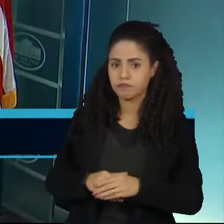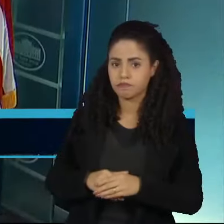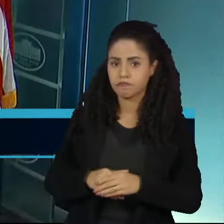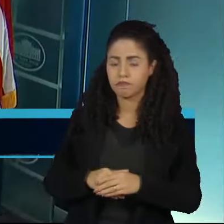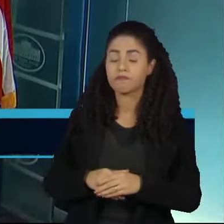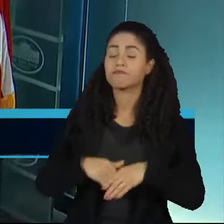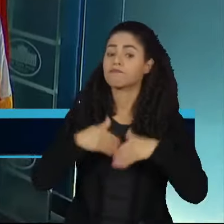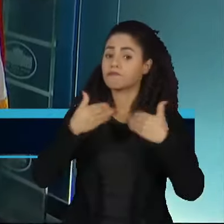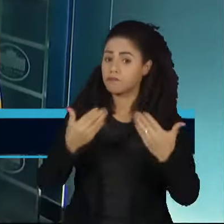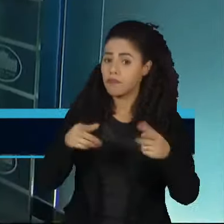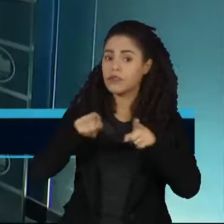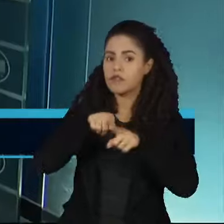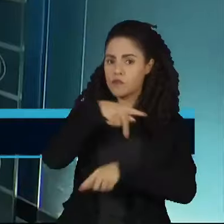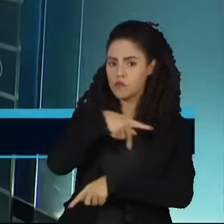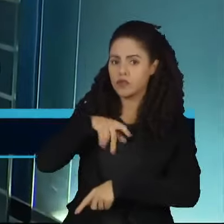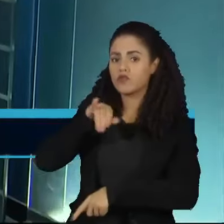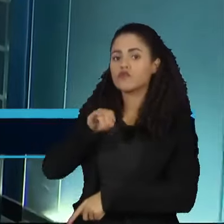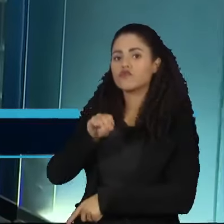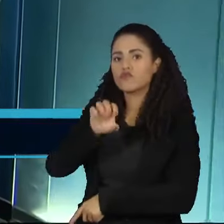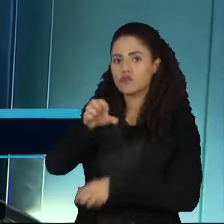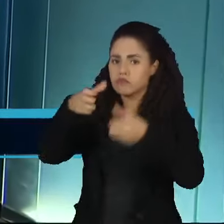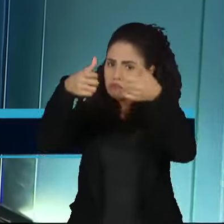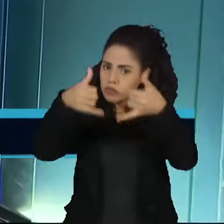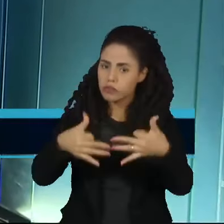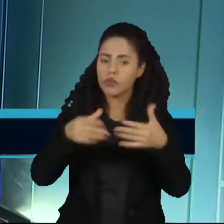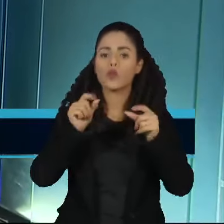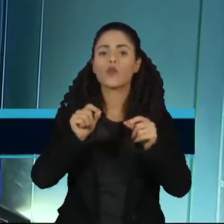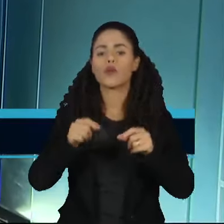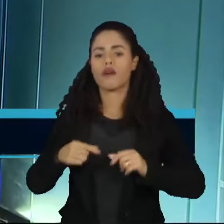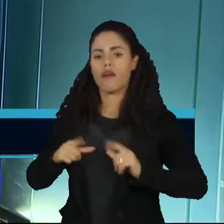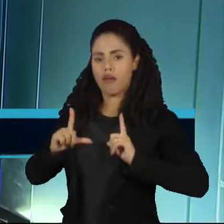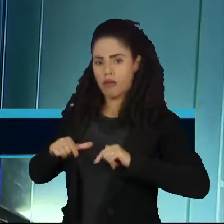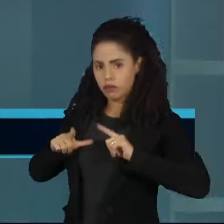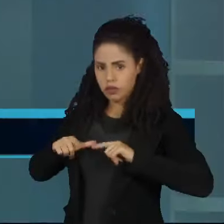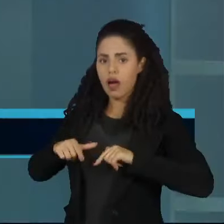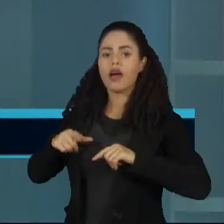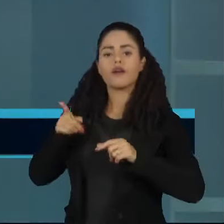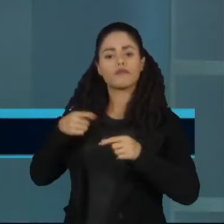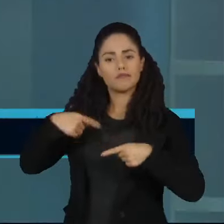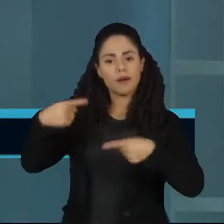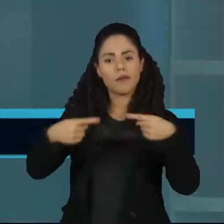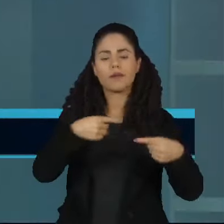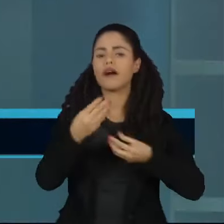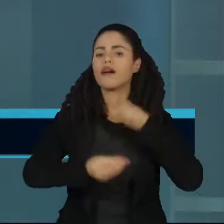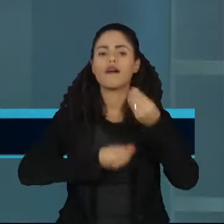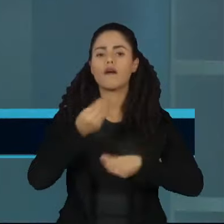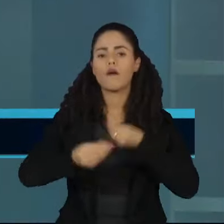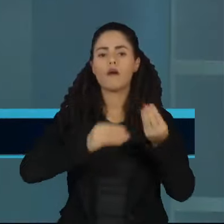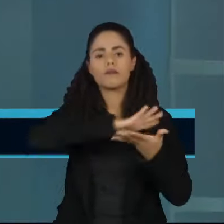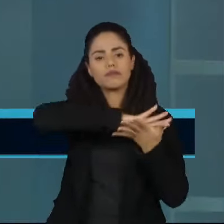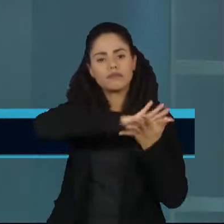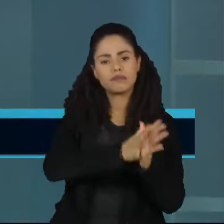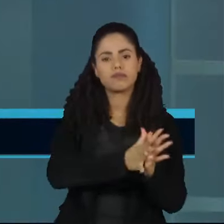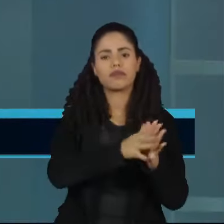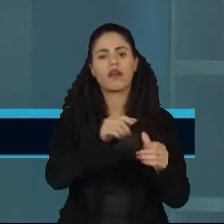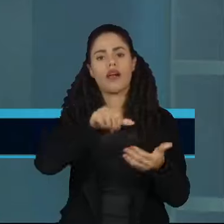Já o presidente dos Estados Unidos esclareceu que Israel ainda discute como irá retaliar o Irã.